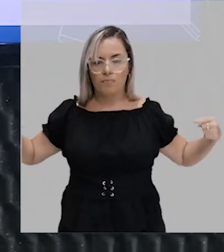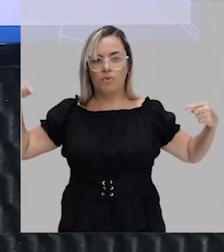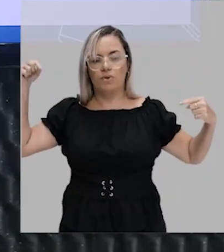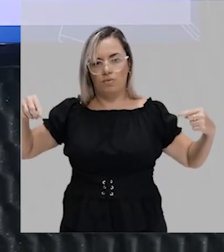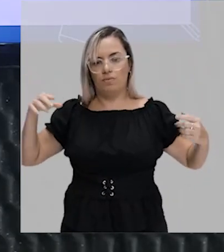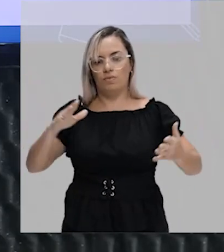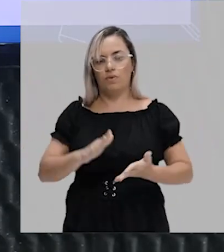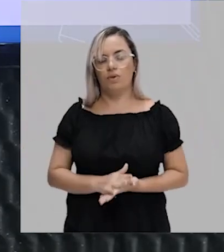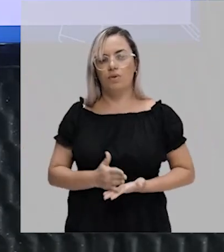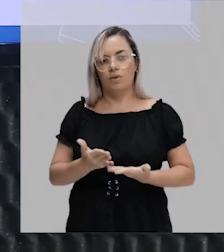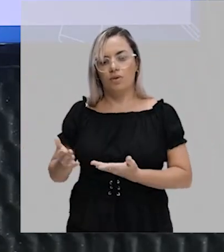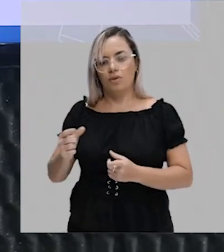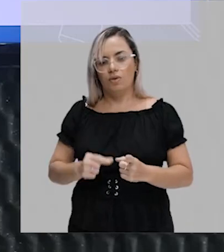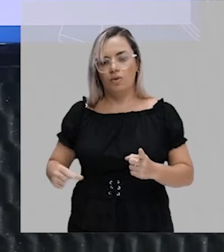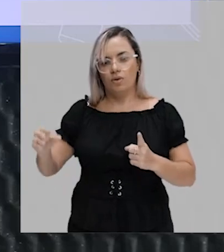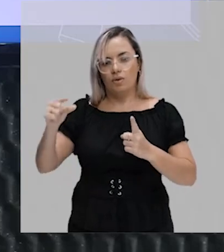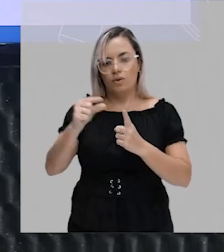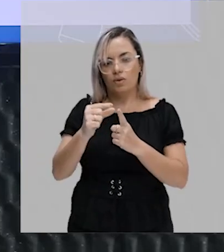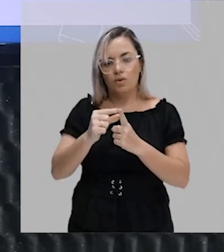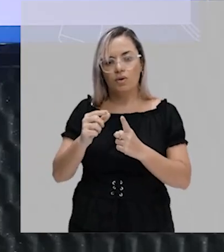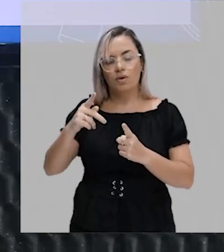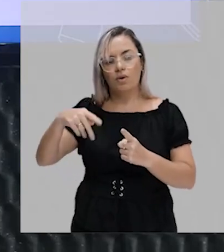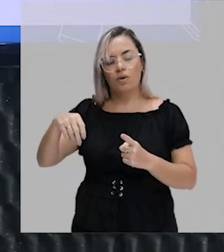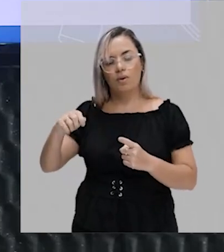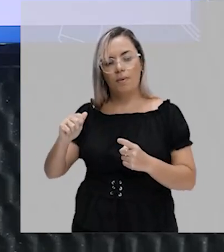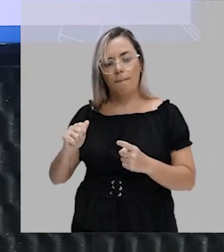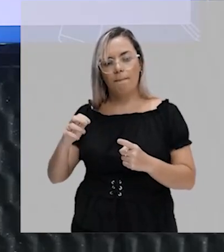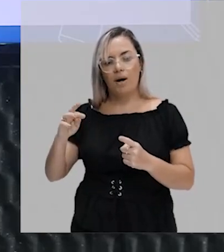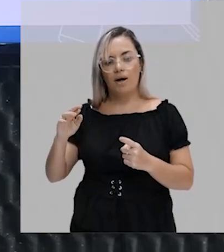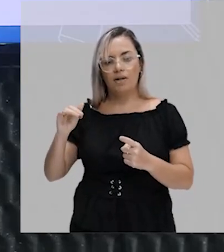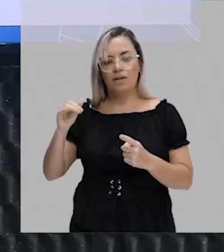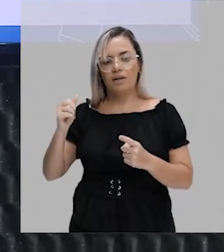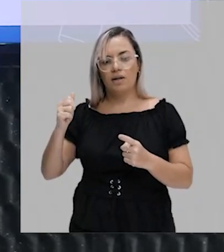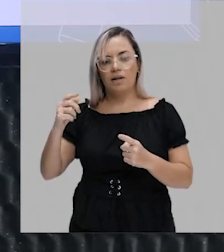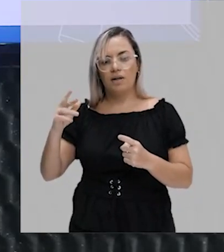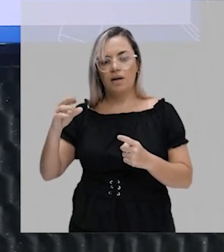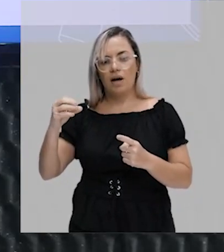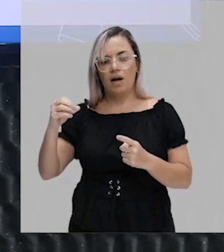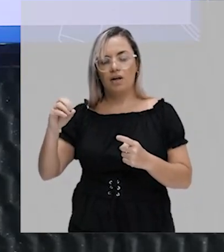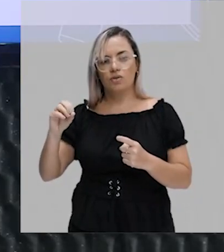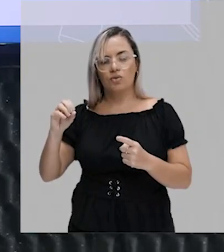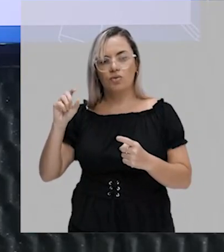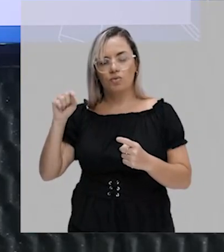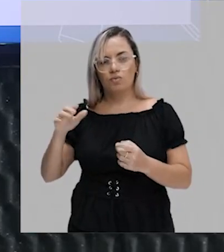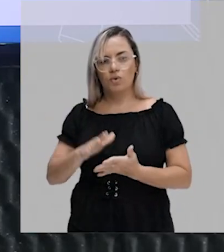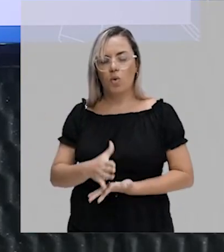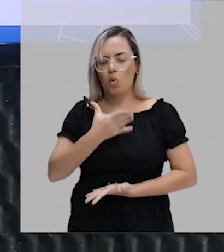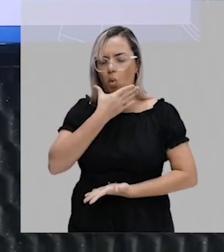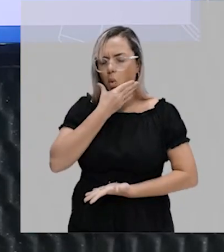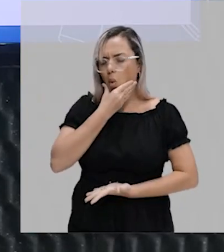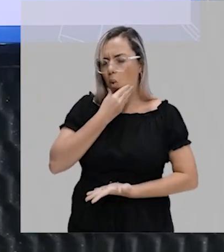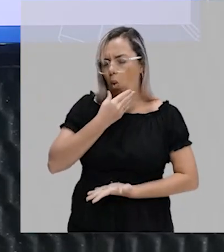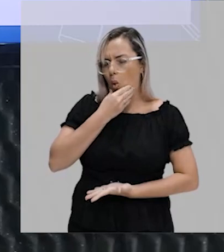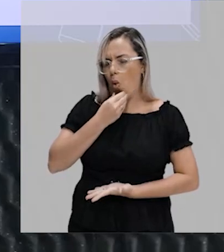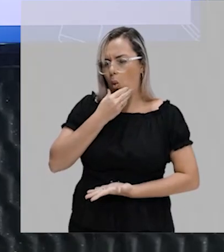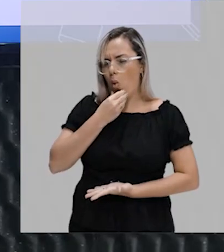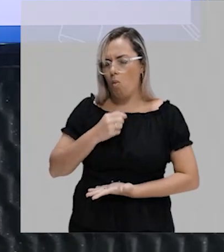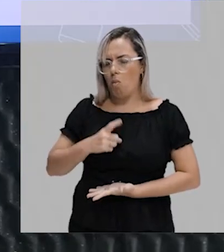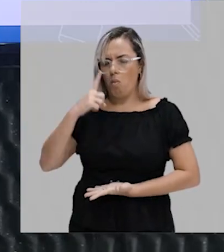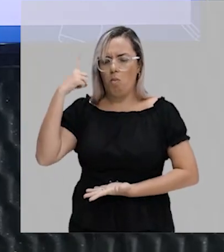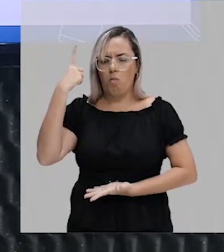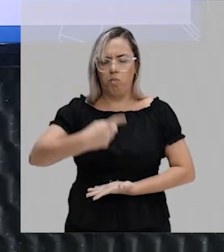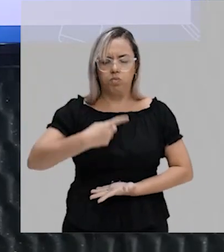vem o nome patriarcado, né, jovem? Dessa visão do homem como figura dominante, da presença e do comportamento